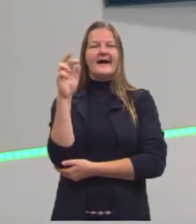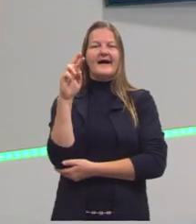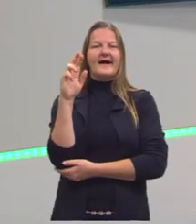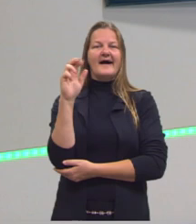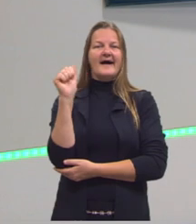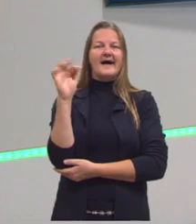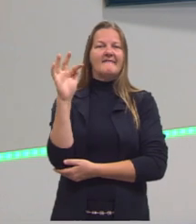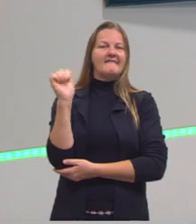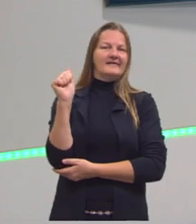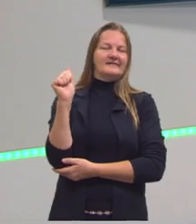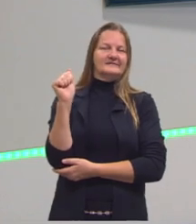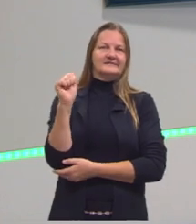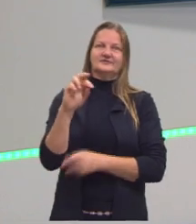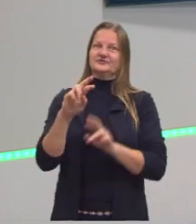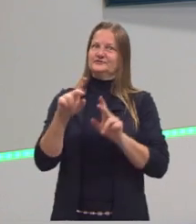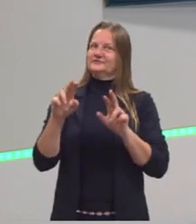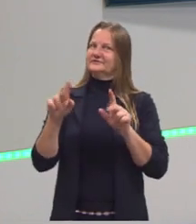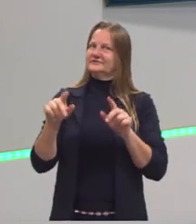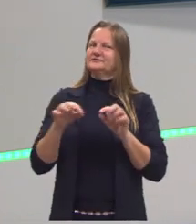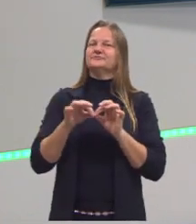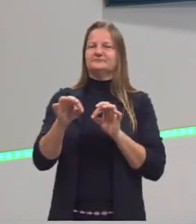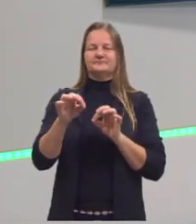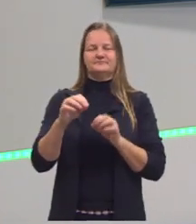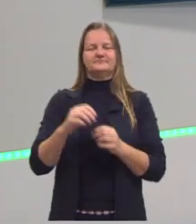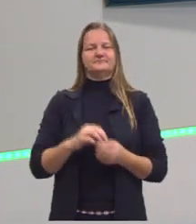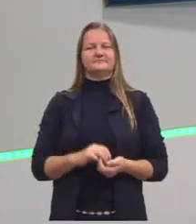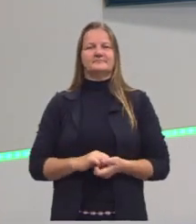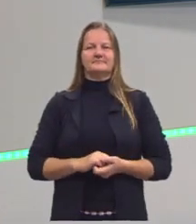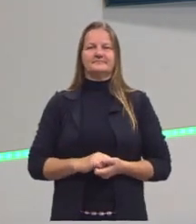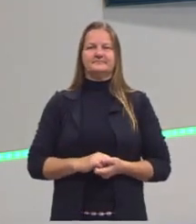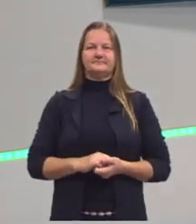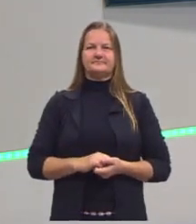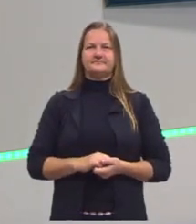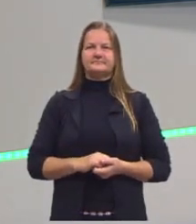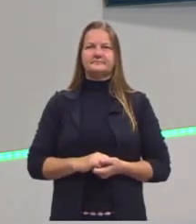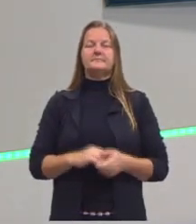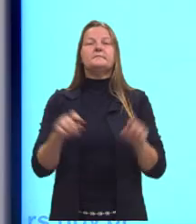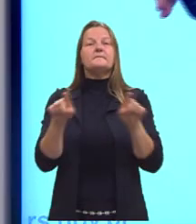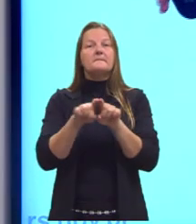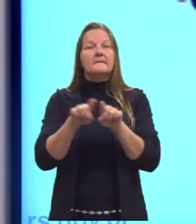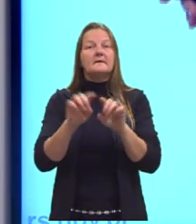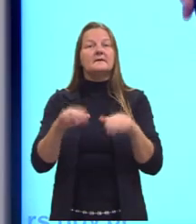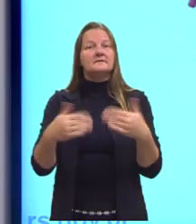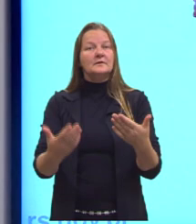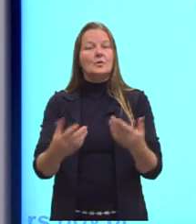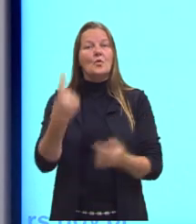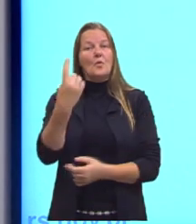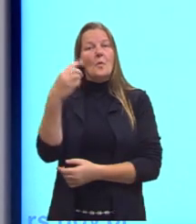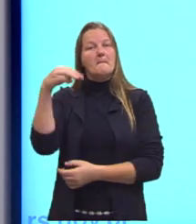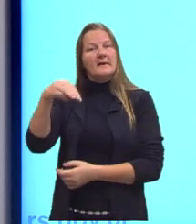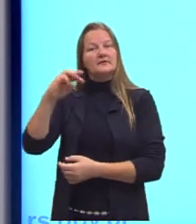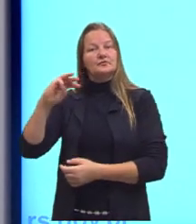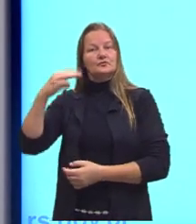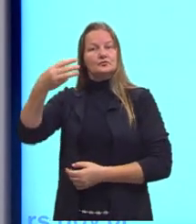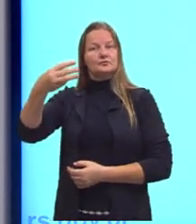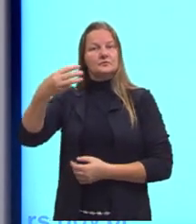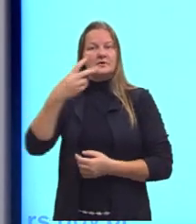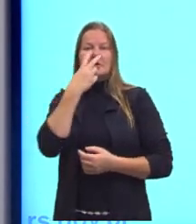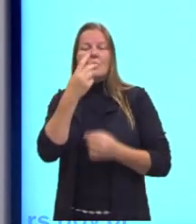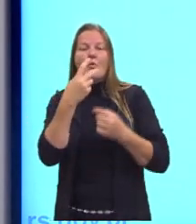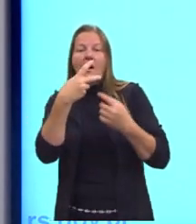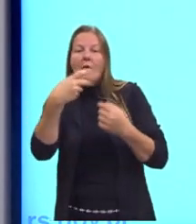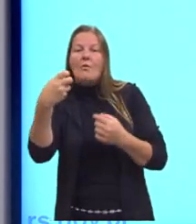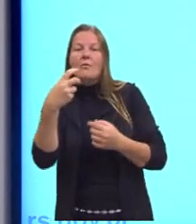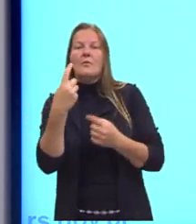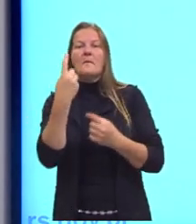litro, mas litro é uma unidade de medida. E, então, um metro cúbico igual a mil litros. A gente